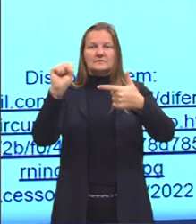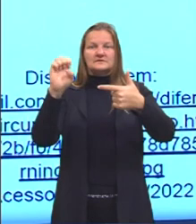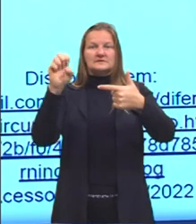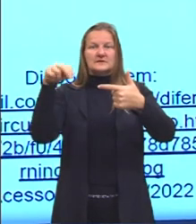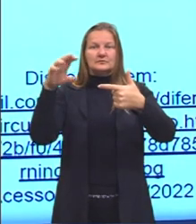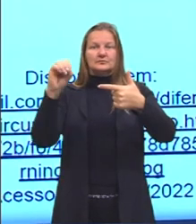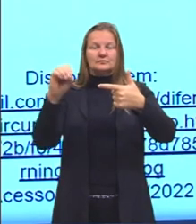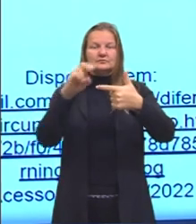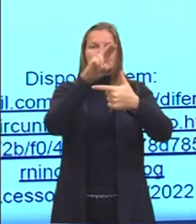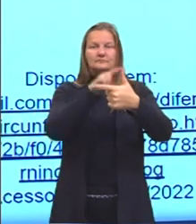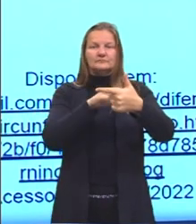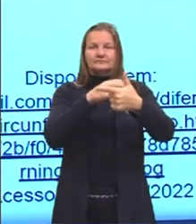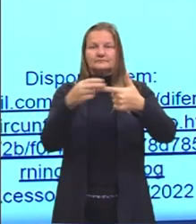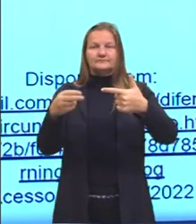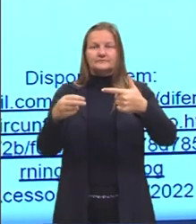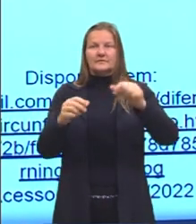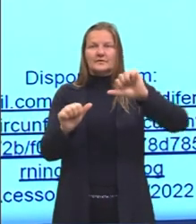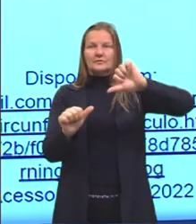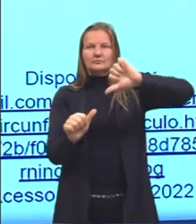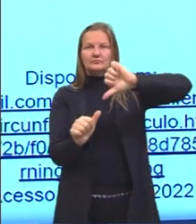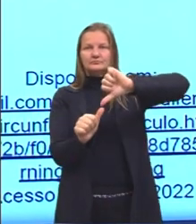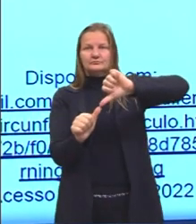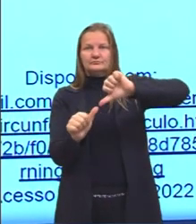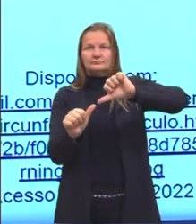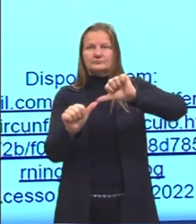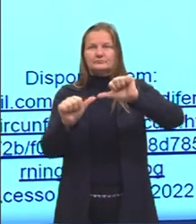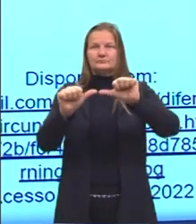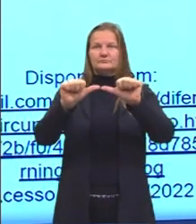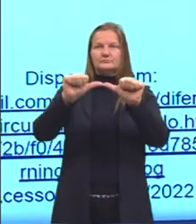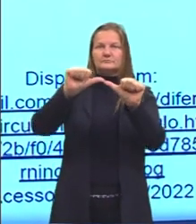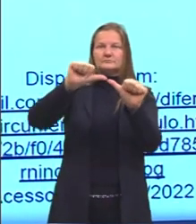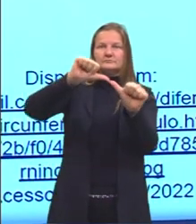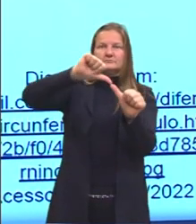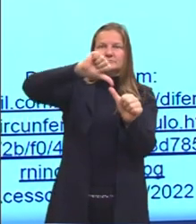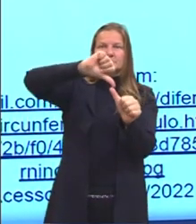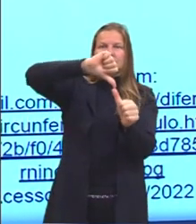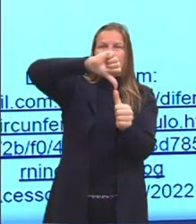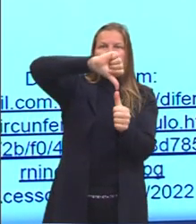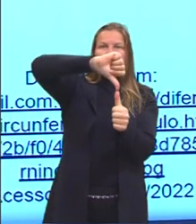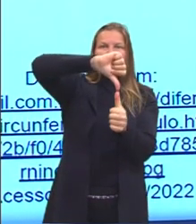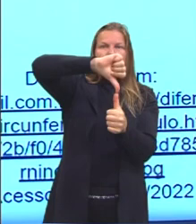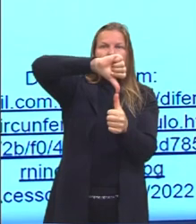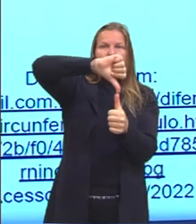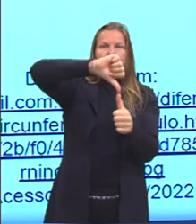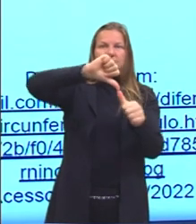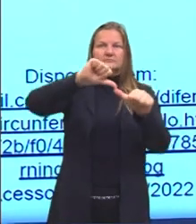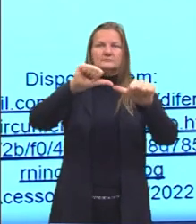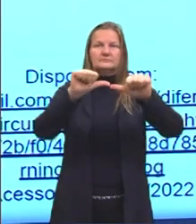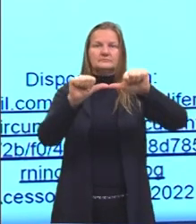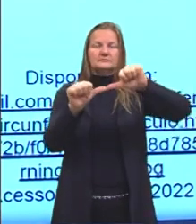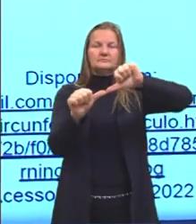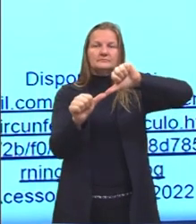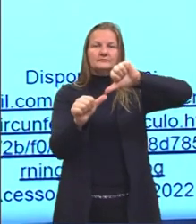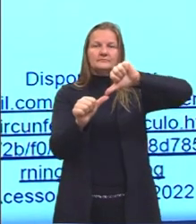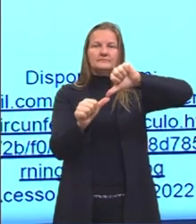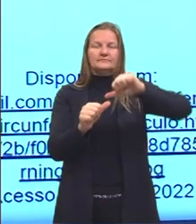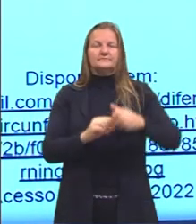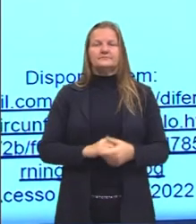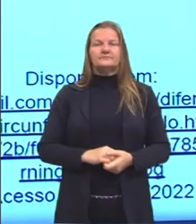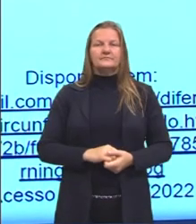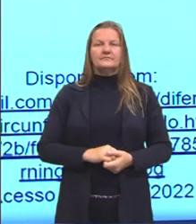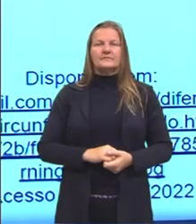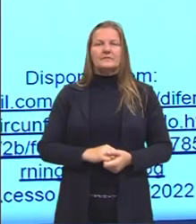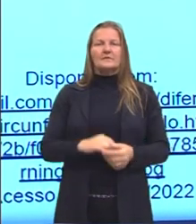simetria nós identificamos demais ângulos aqui, os arcos notáveis, em um ciclo trigonométrico.